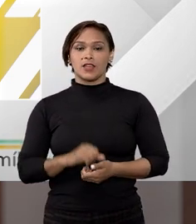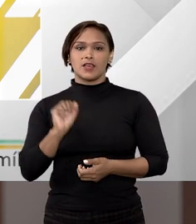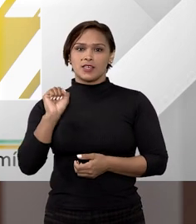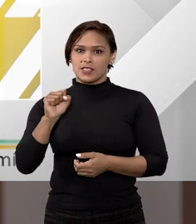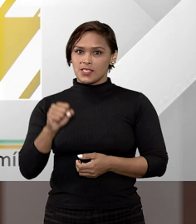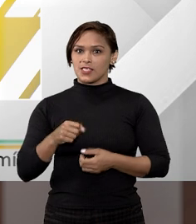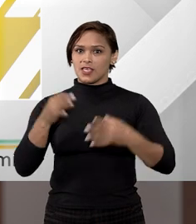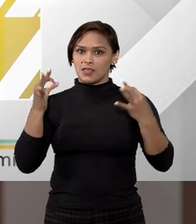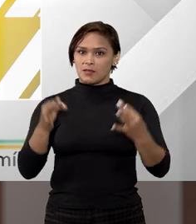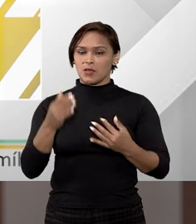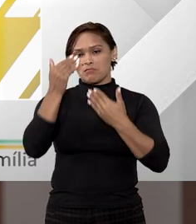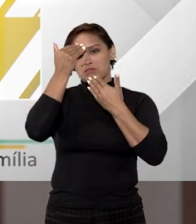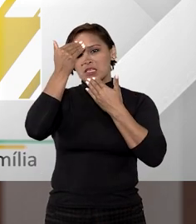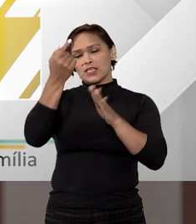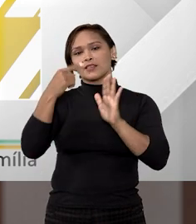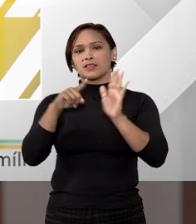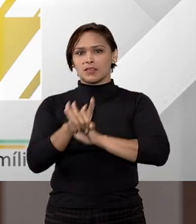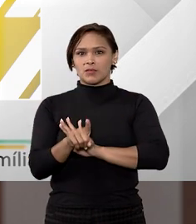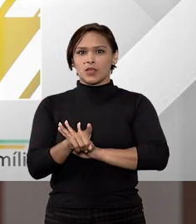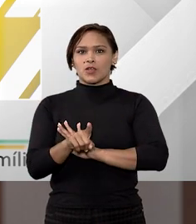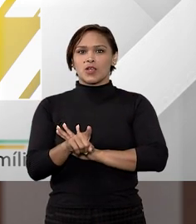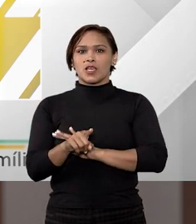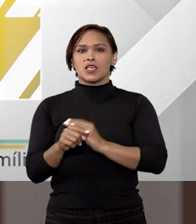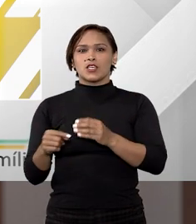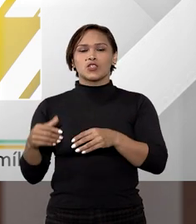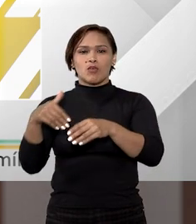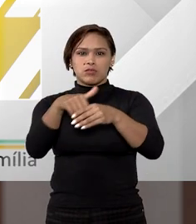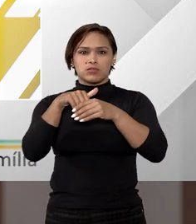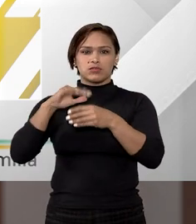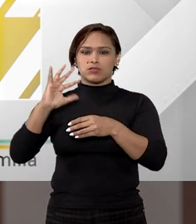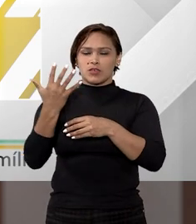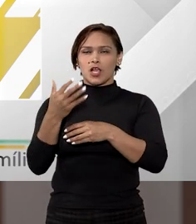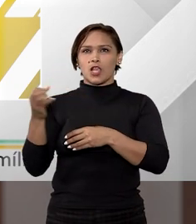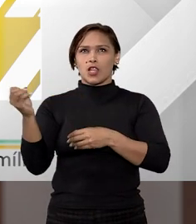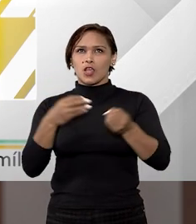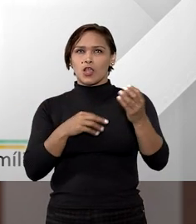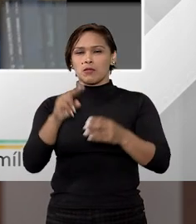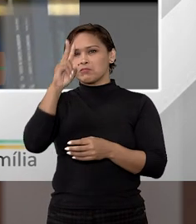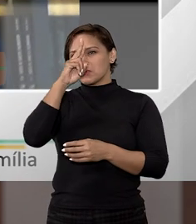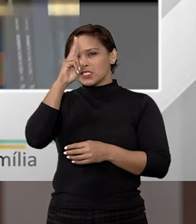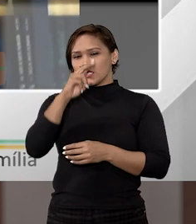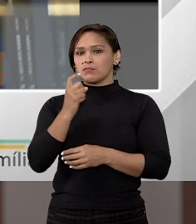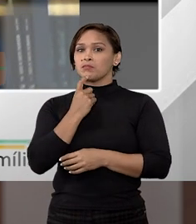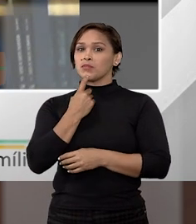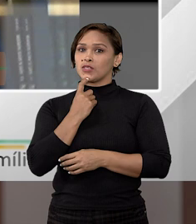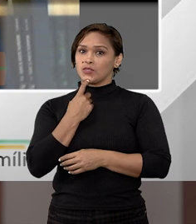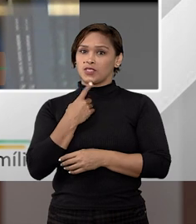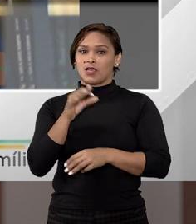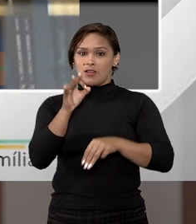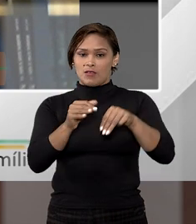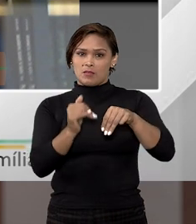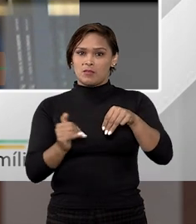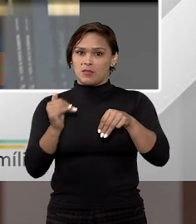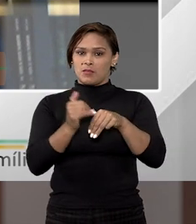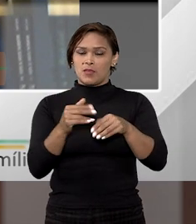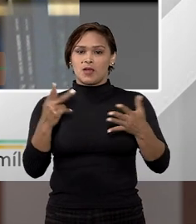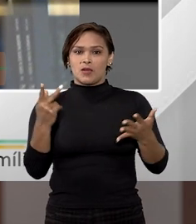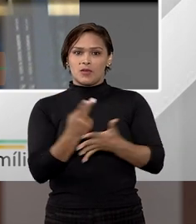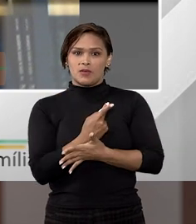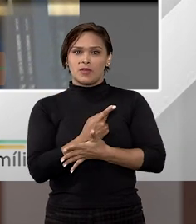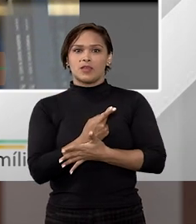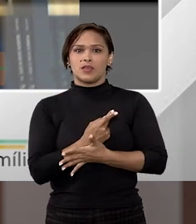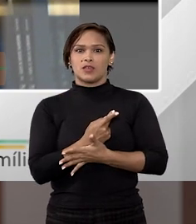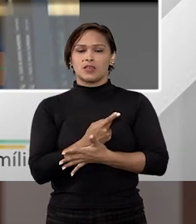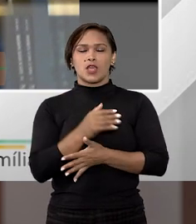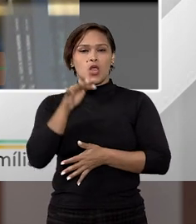Sim, perfeitamente. Obrigado pela pergunta. Esse foi um acordo recente, se eu não me engano, relatado pelo ministro Luiz Felipe Salomão, em que